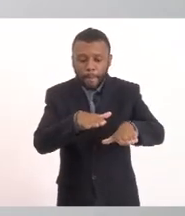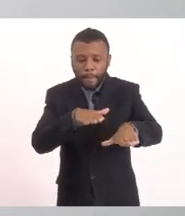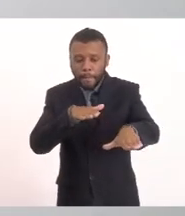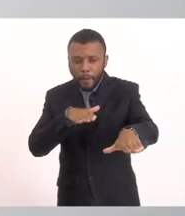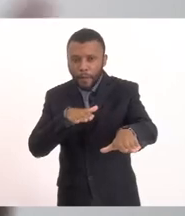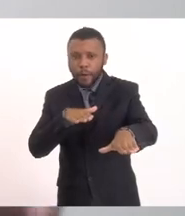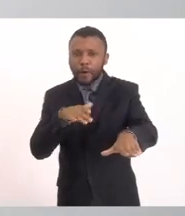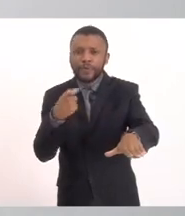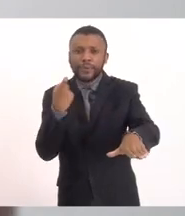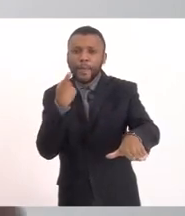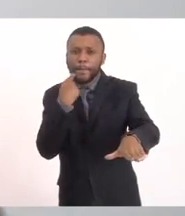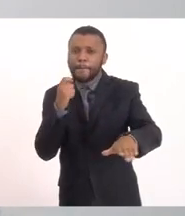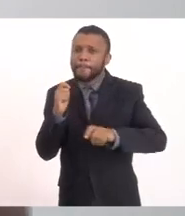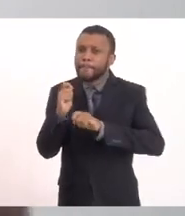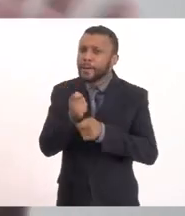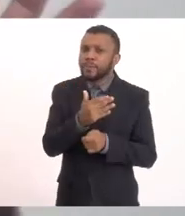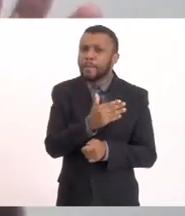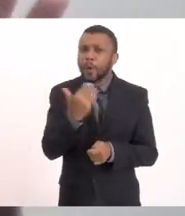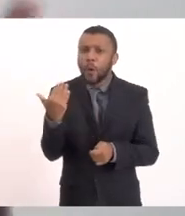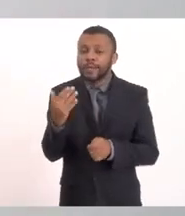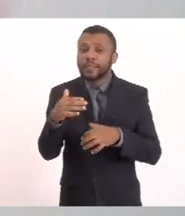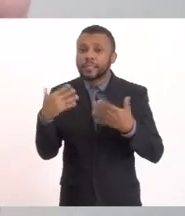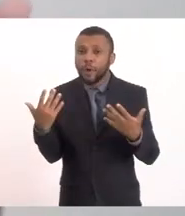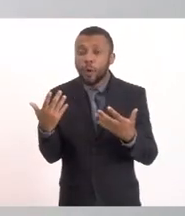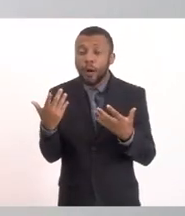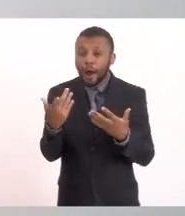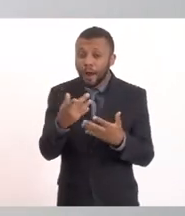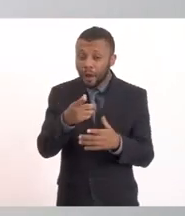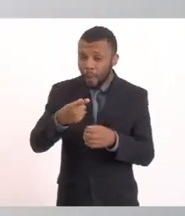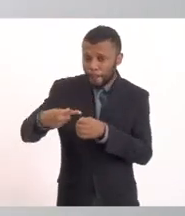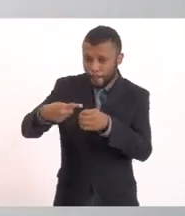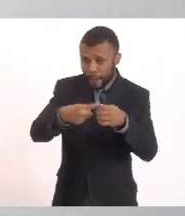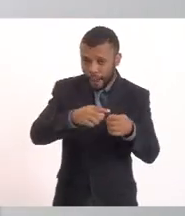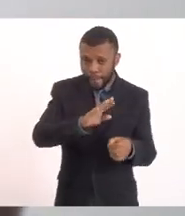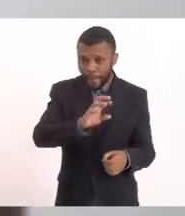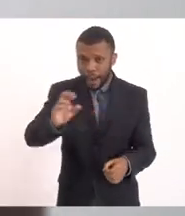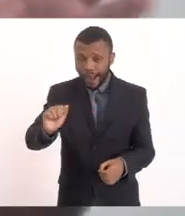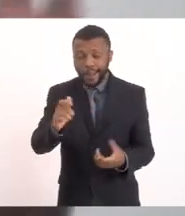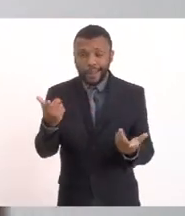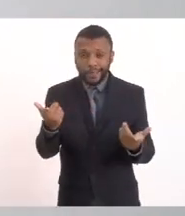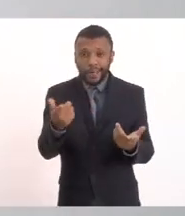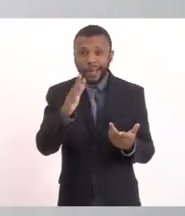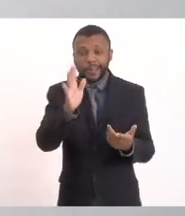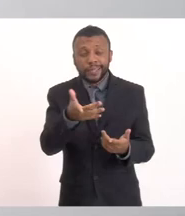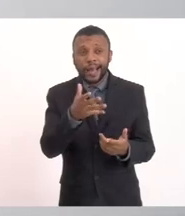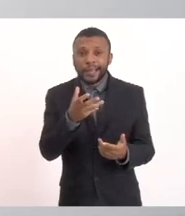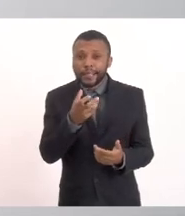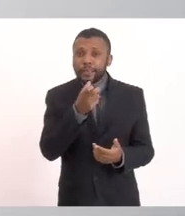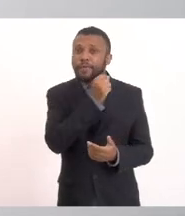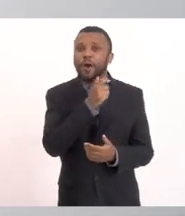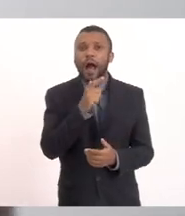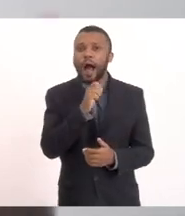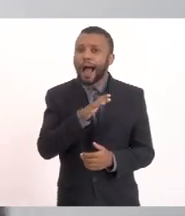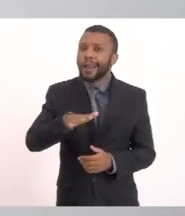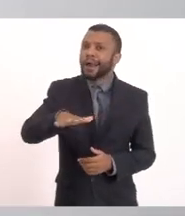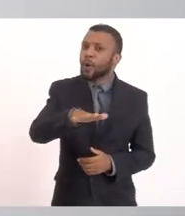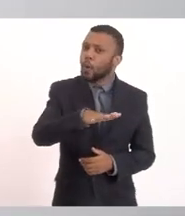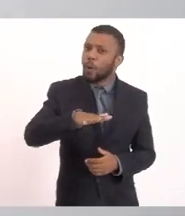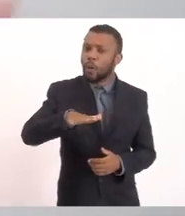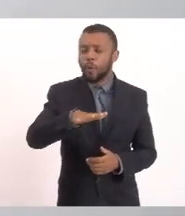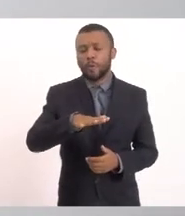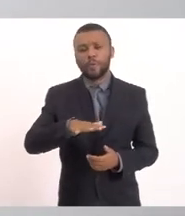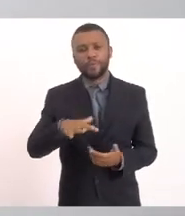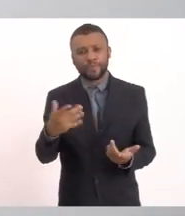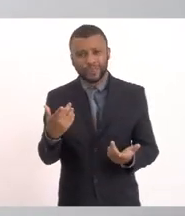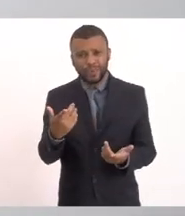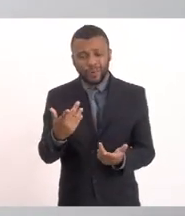Barra Franca Então a Barra Franca Em si Não está toda ruim Está toda errada Gente Porque ela já salvou A Lagoa Não tem mortandade De